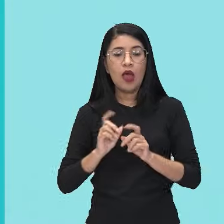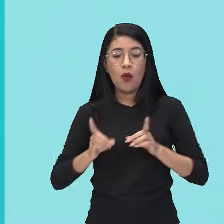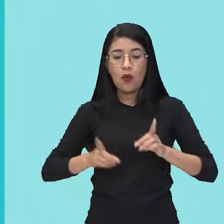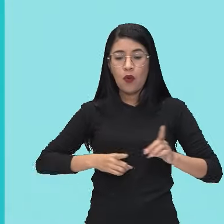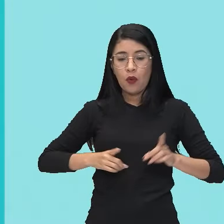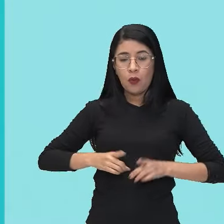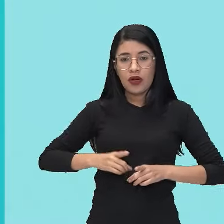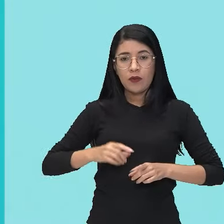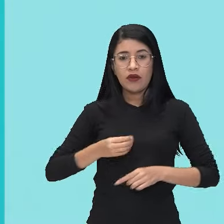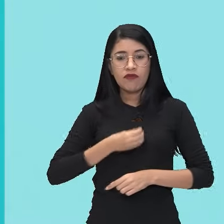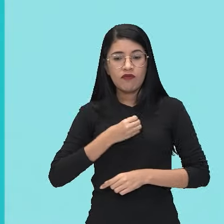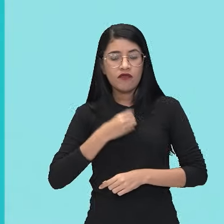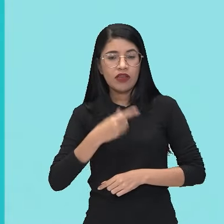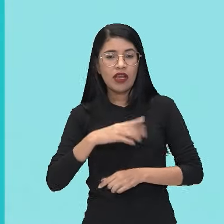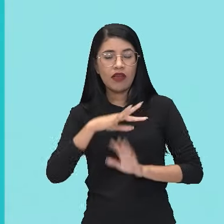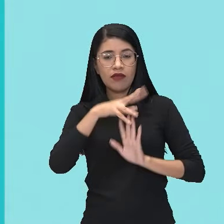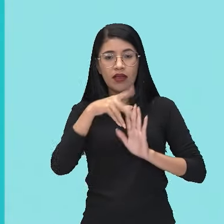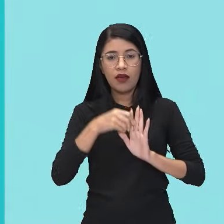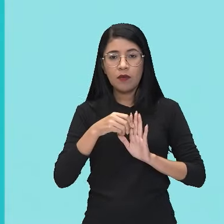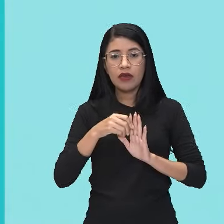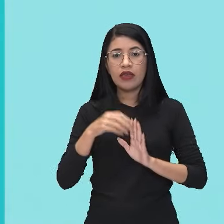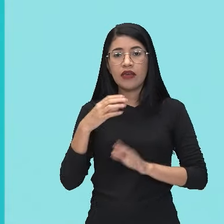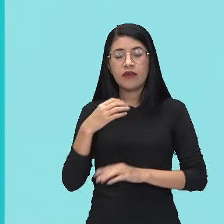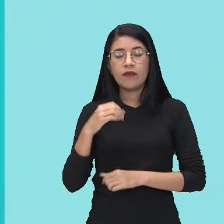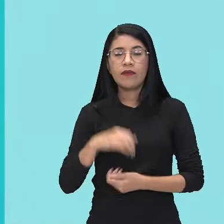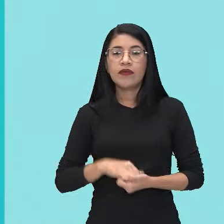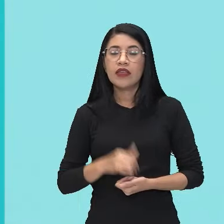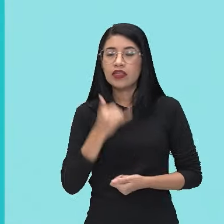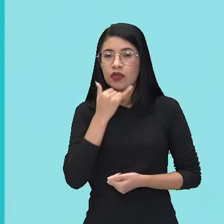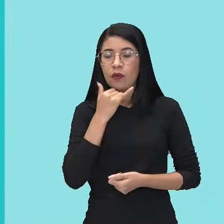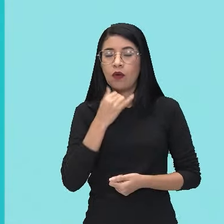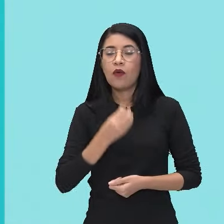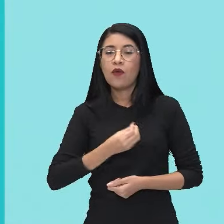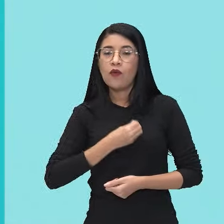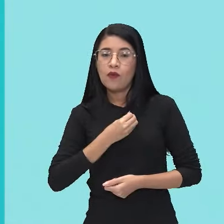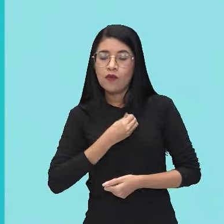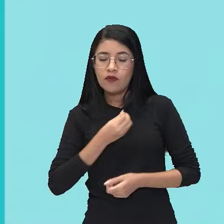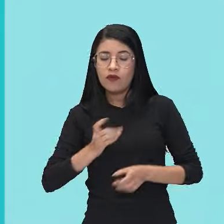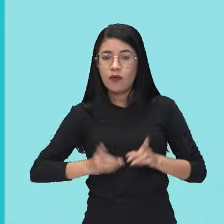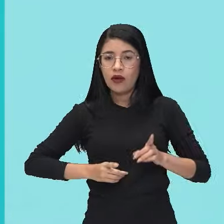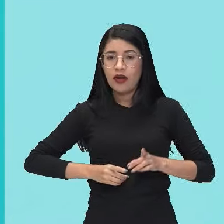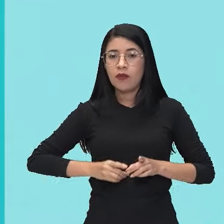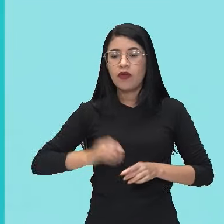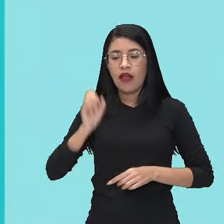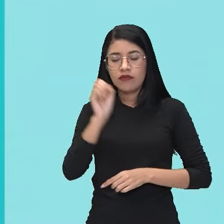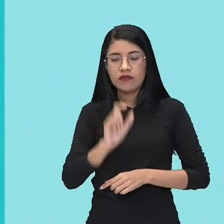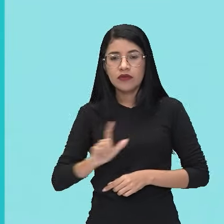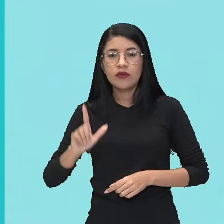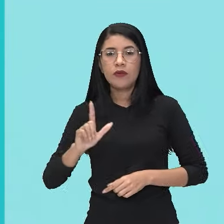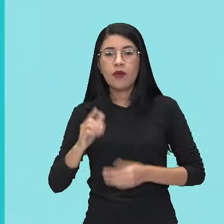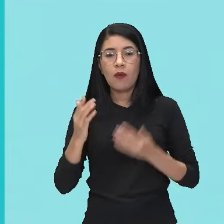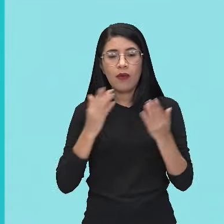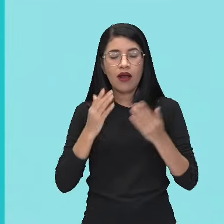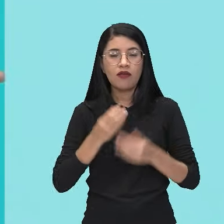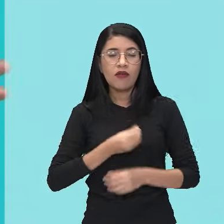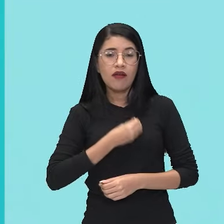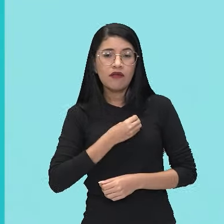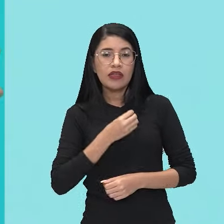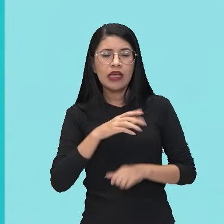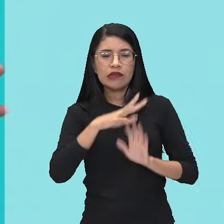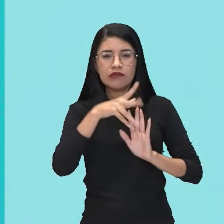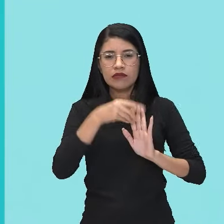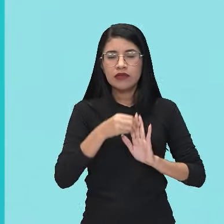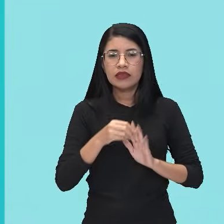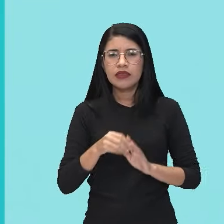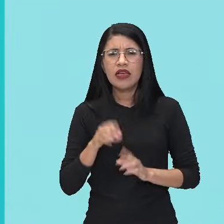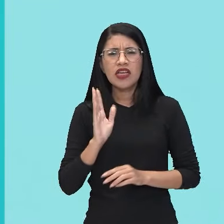da Amazônia com o primo que foi, na verdade, desculpa, com o primo que está lá, né? No Sudeste, certo? Será que a gente já não